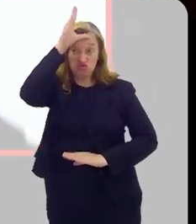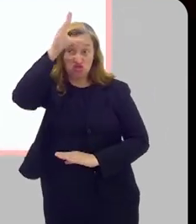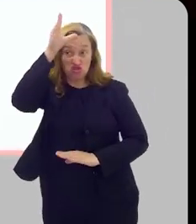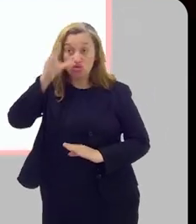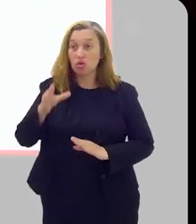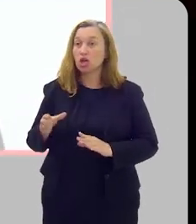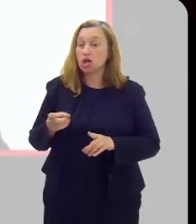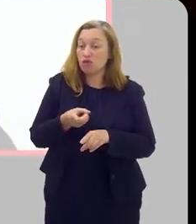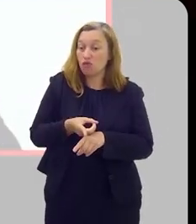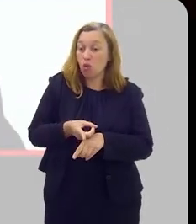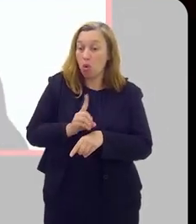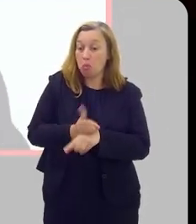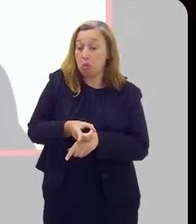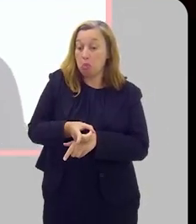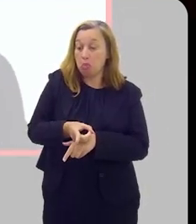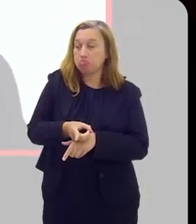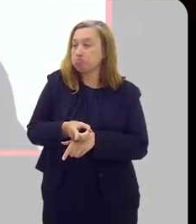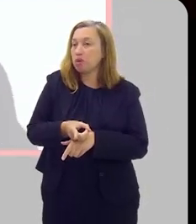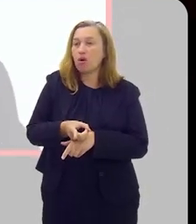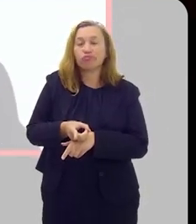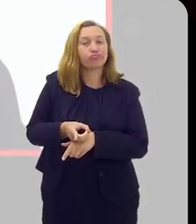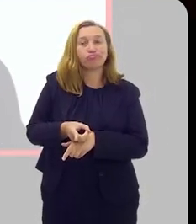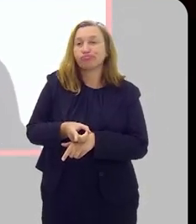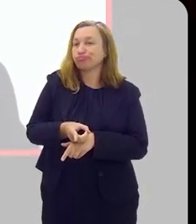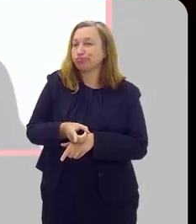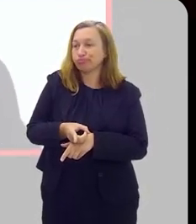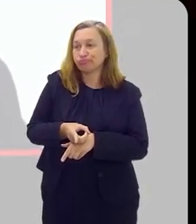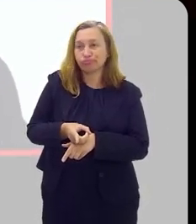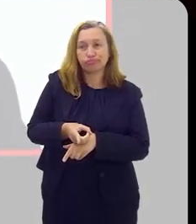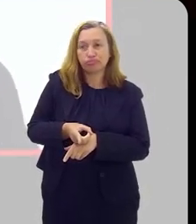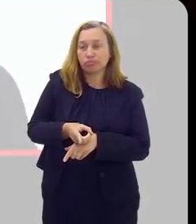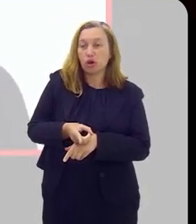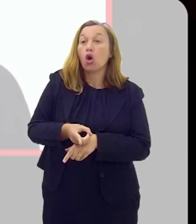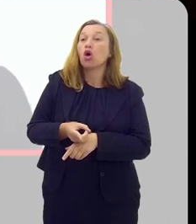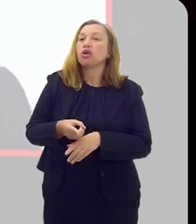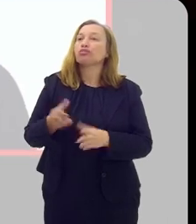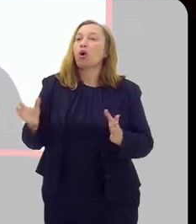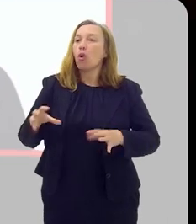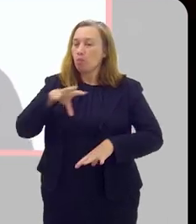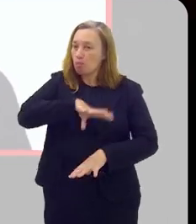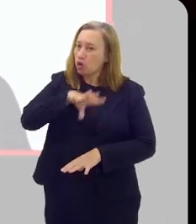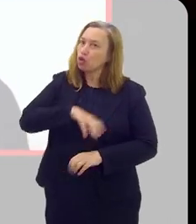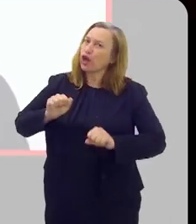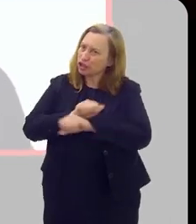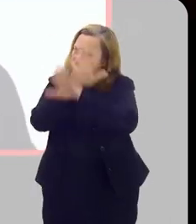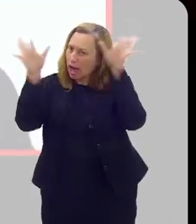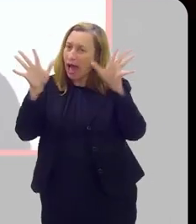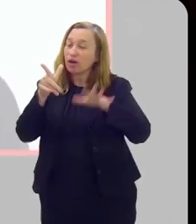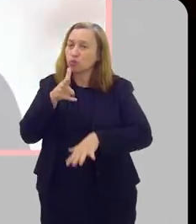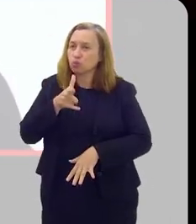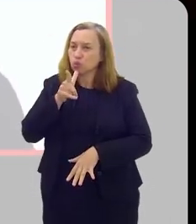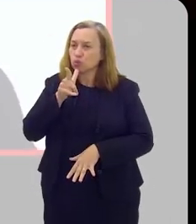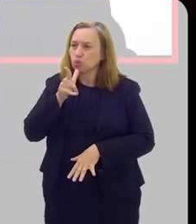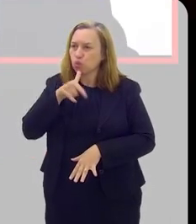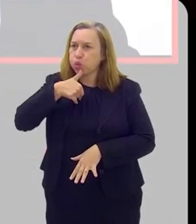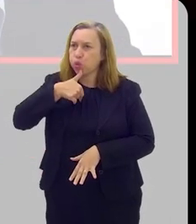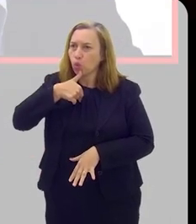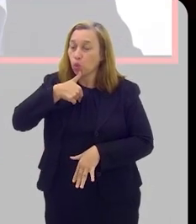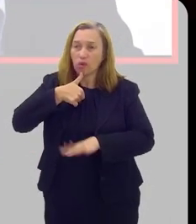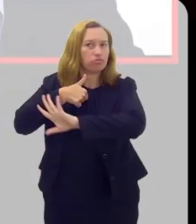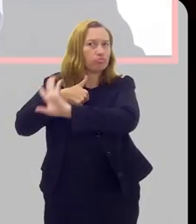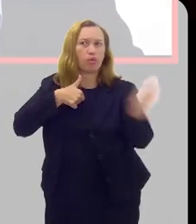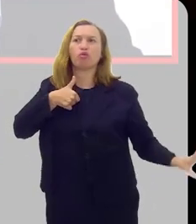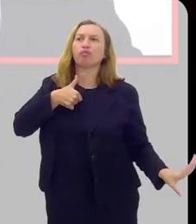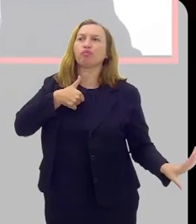meu tio, não sei quem, ficou com disfunção erétil, né? Num português bem claro aqui, para todo mundo entender, ficou brocha, né?